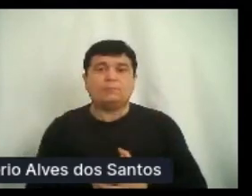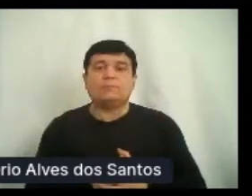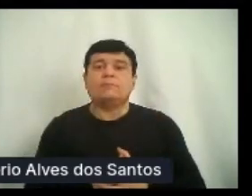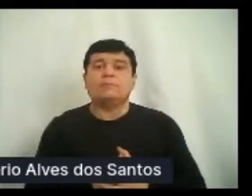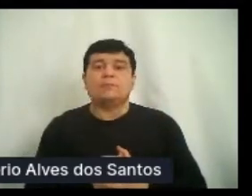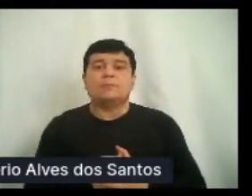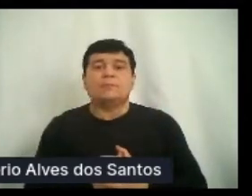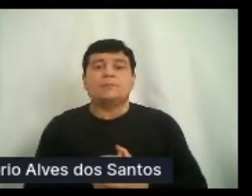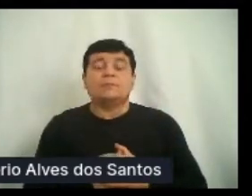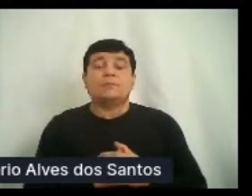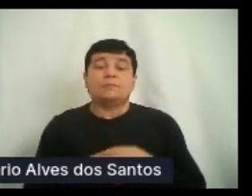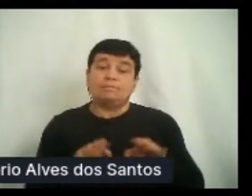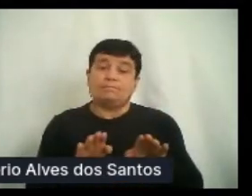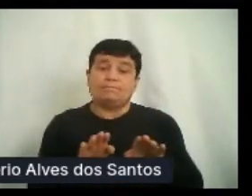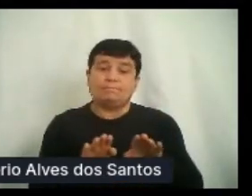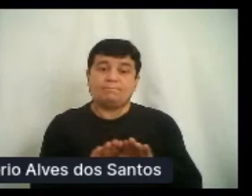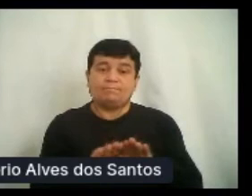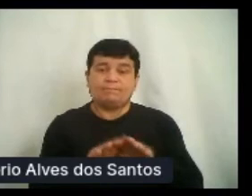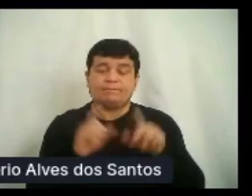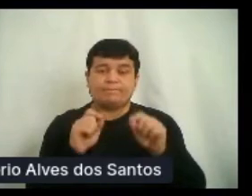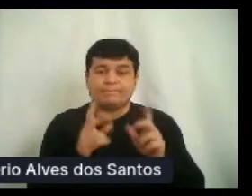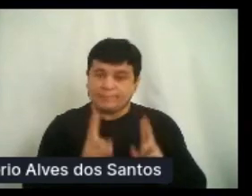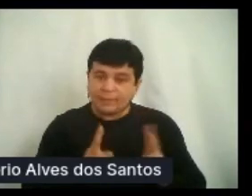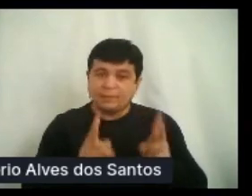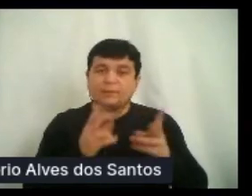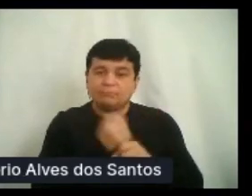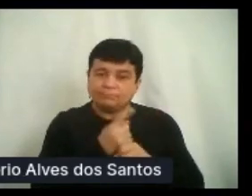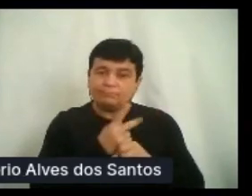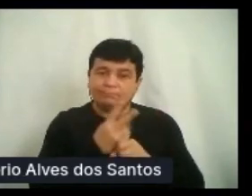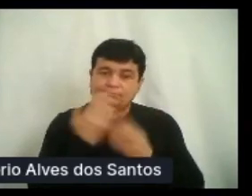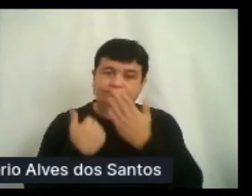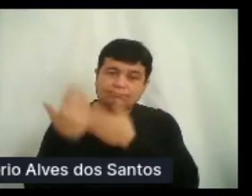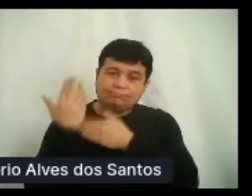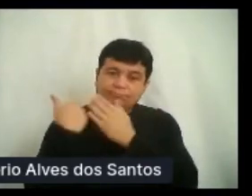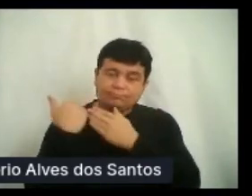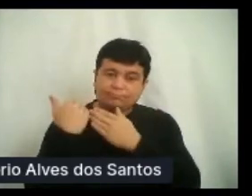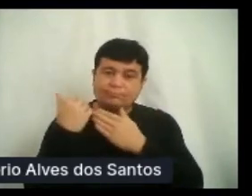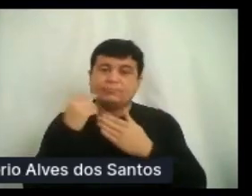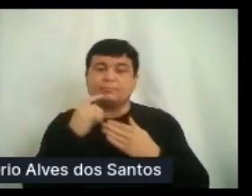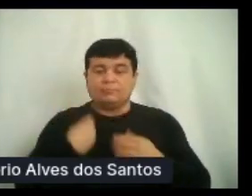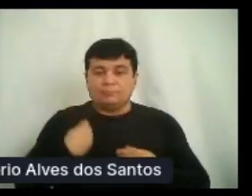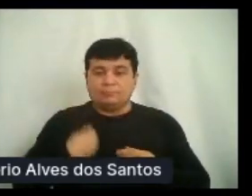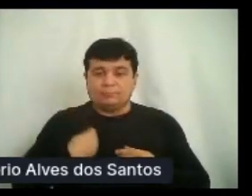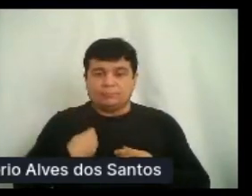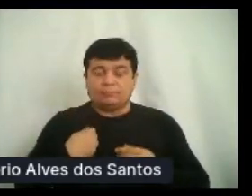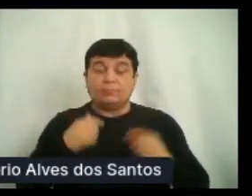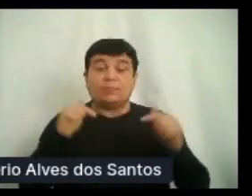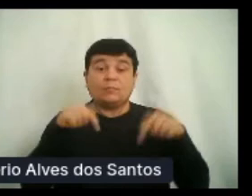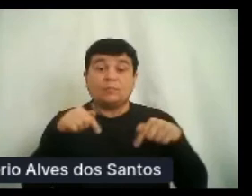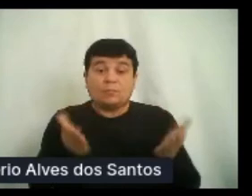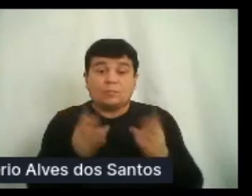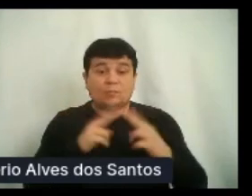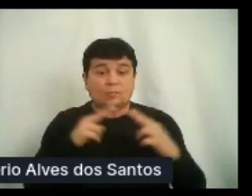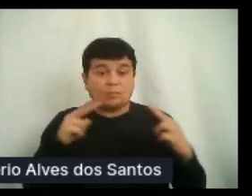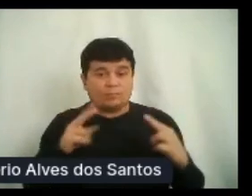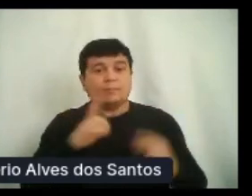Assim como fazemos todos os anos no nosso evento presencial, o MTC em Casa contará com